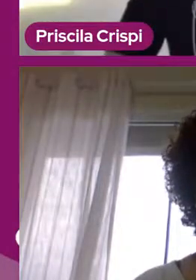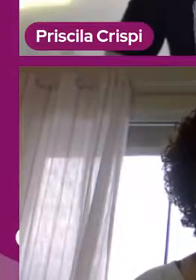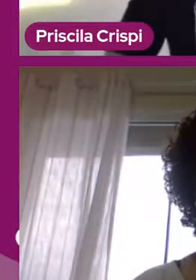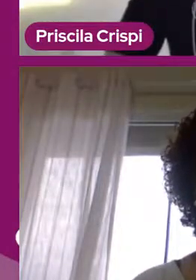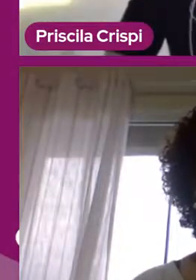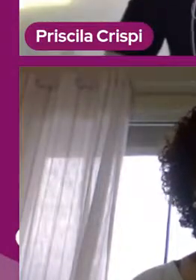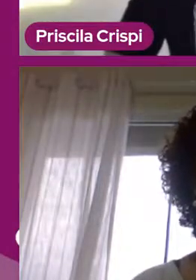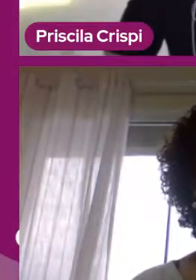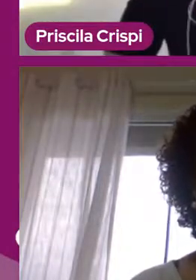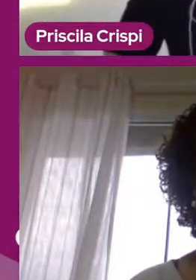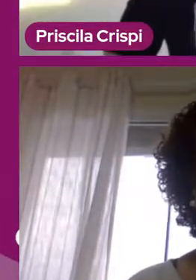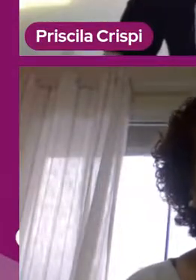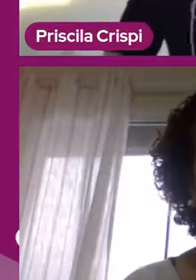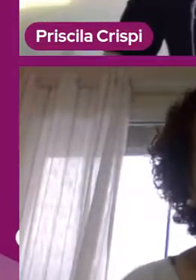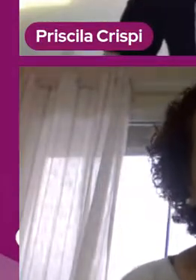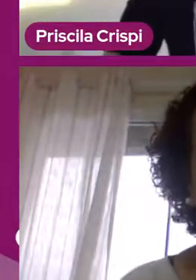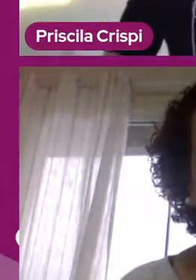Gilmara.